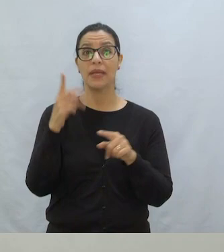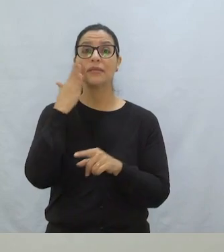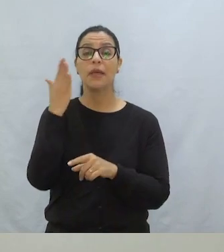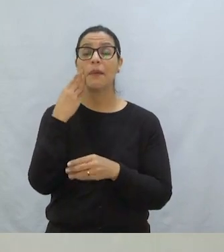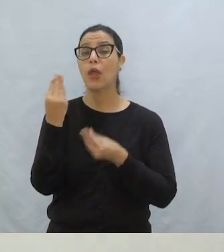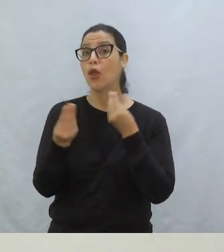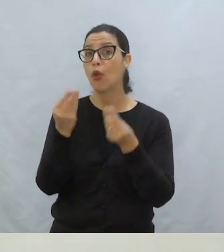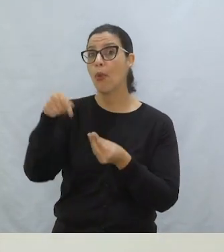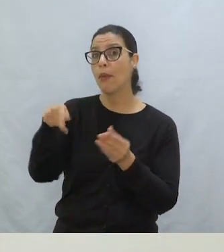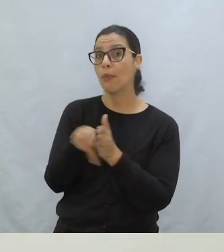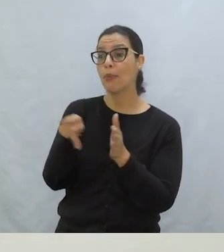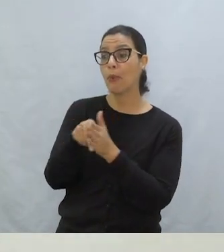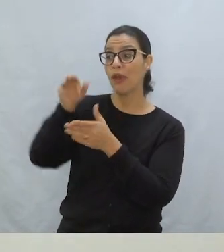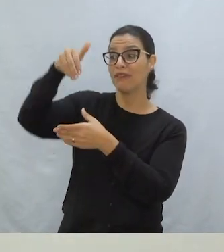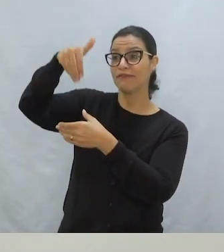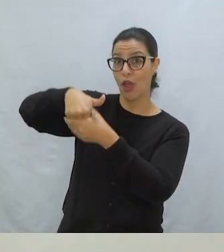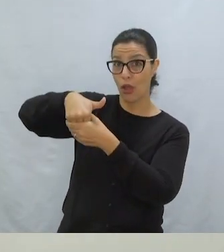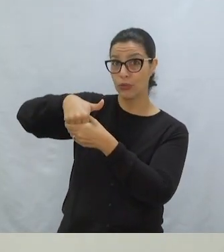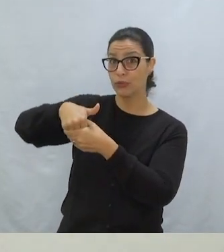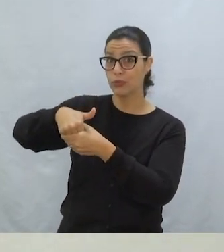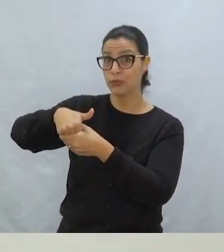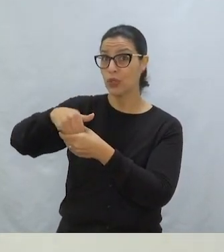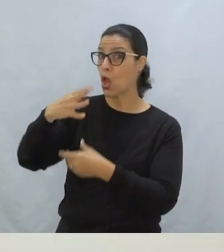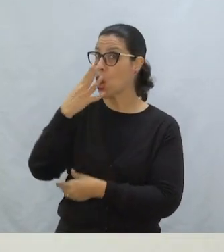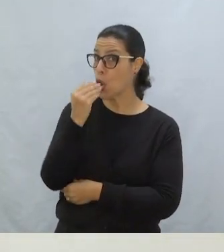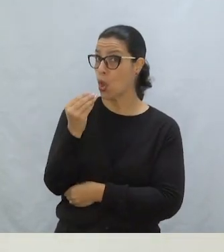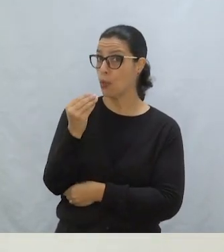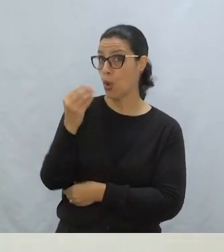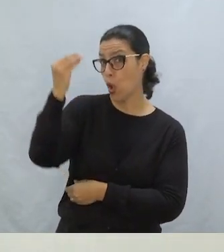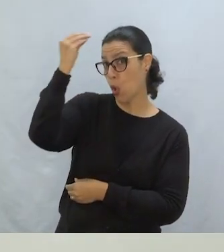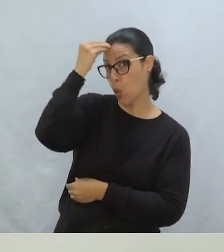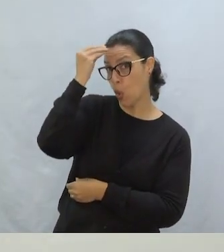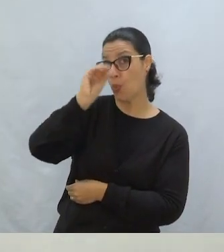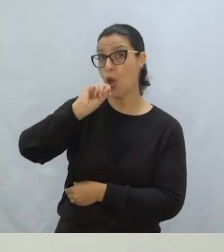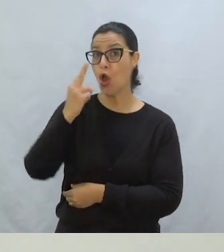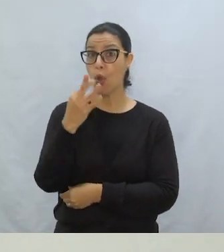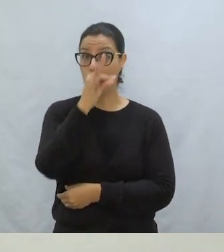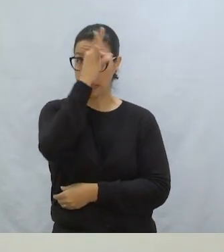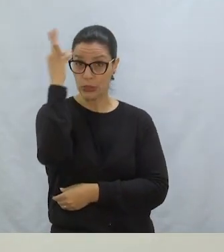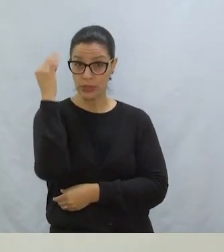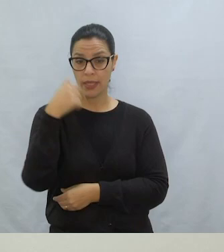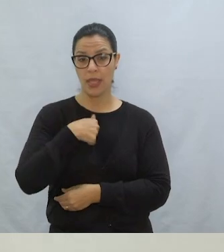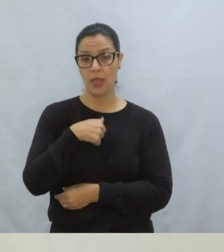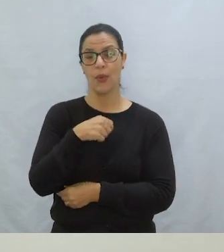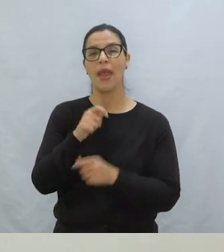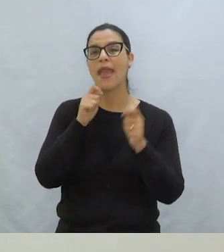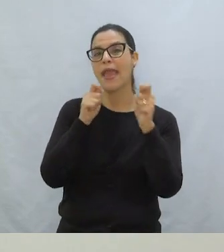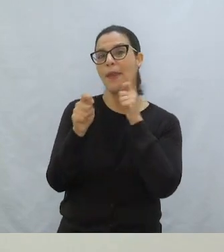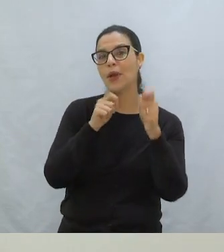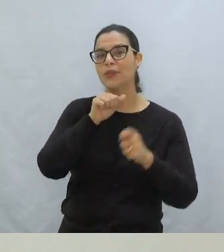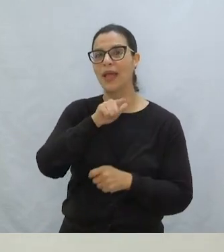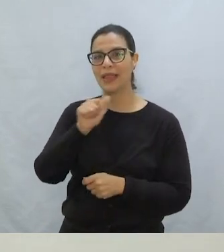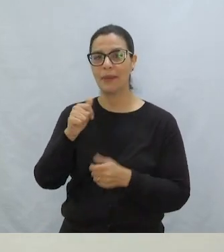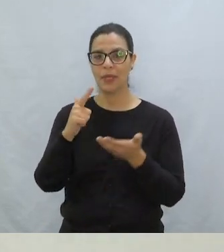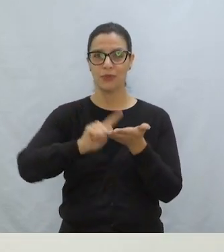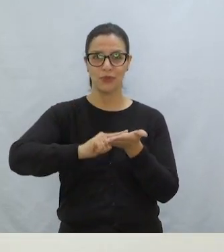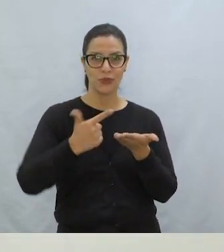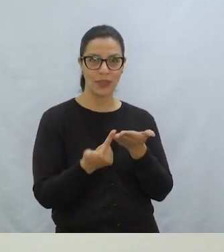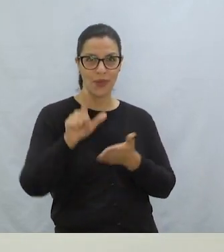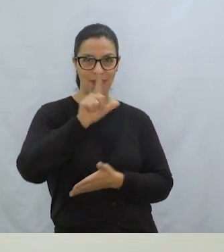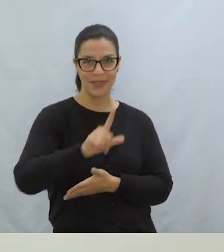Para saber qual é o veredito do Lobo Mal Aqui é a repórter Alê Para o Jornal